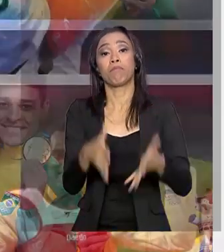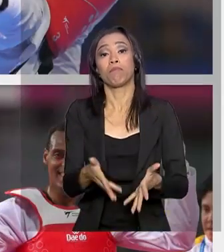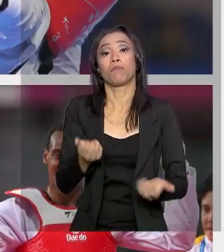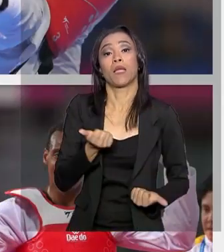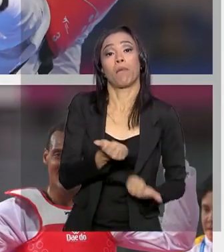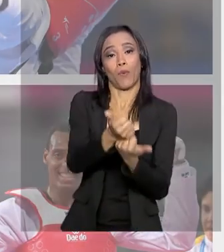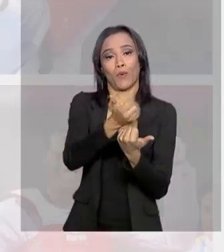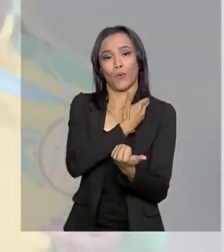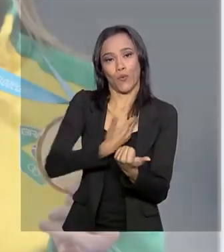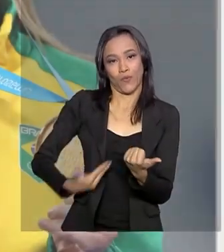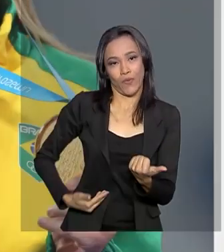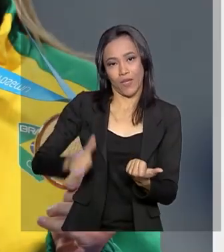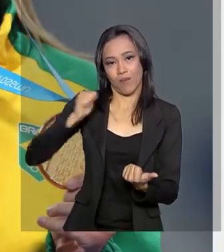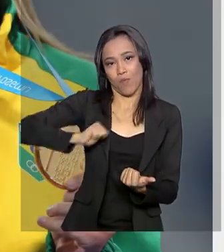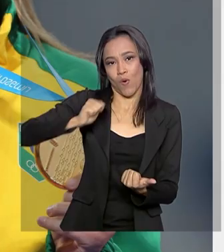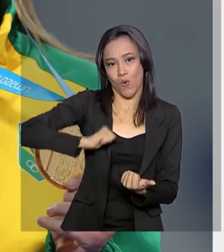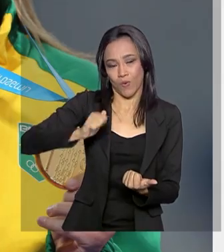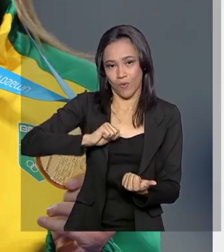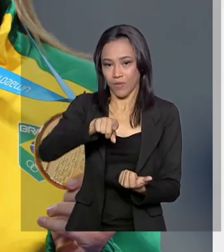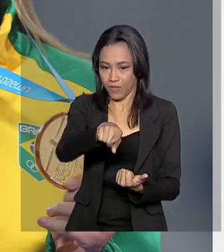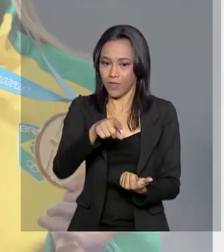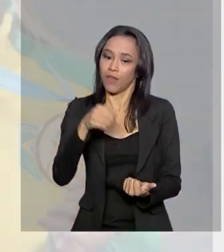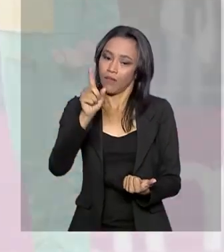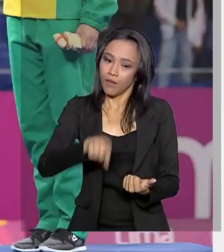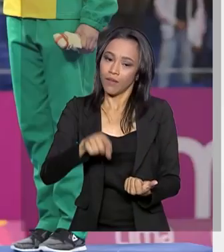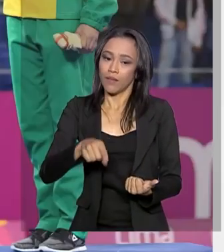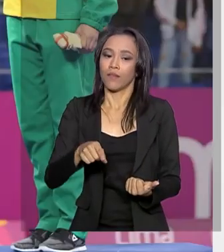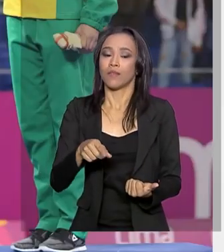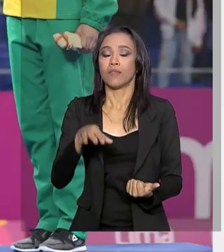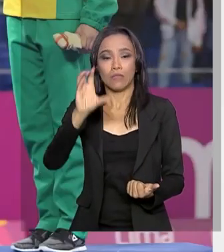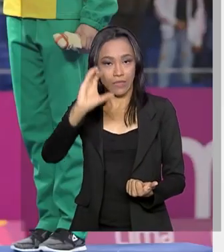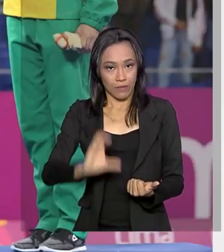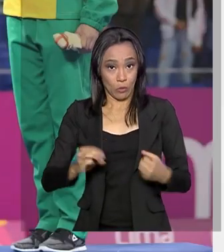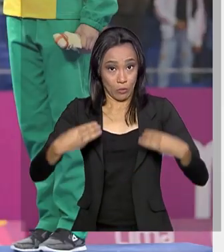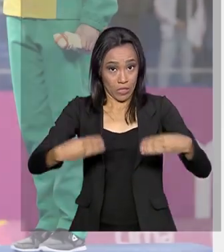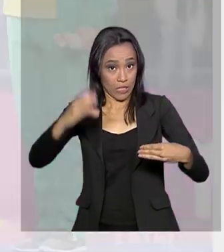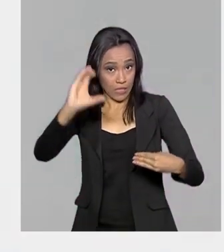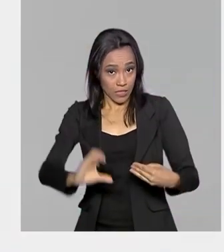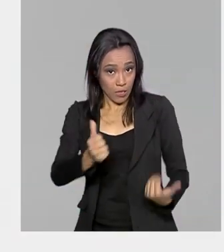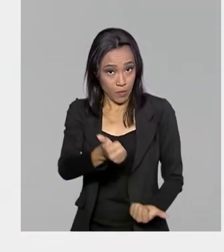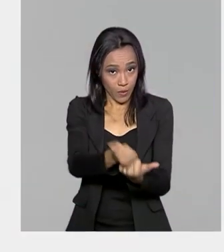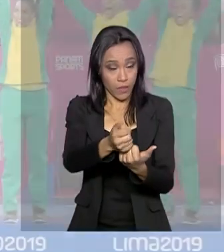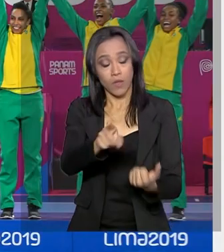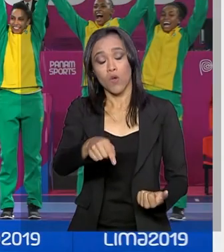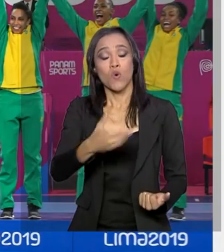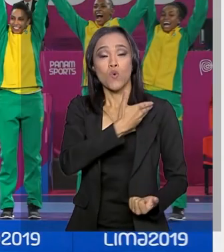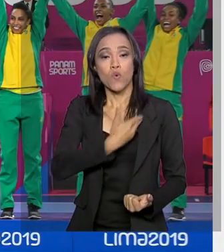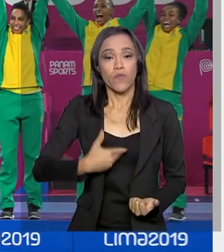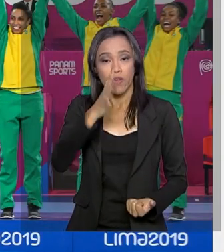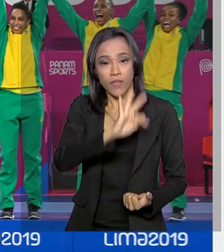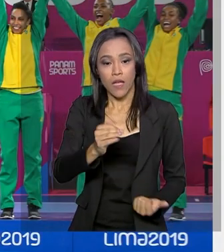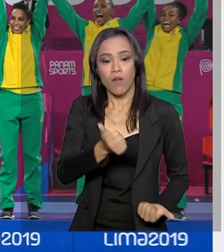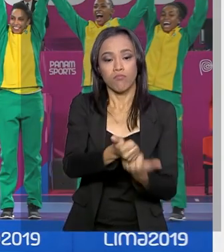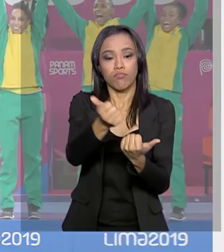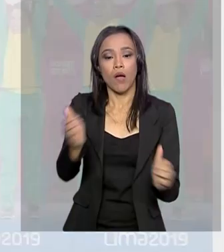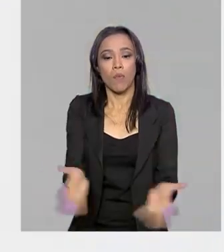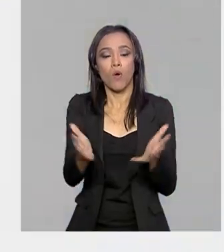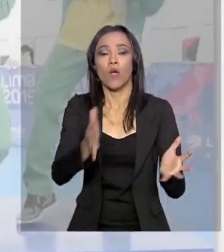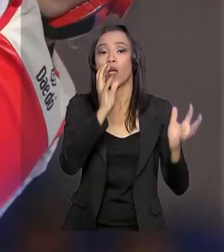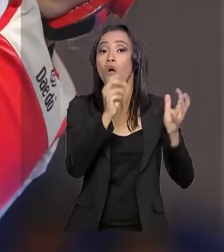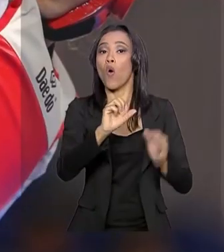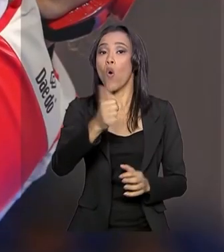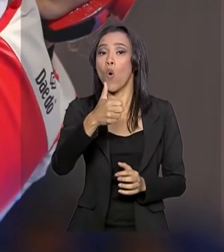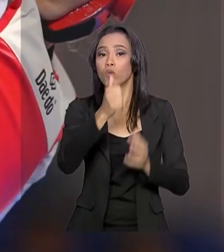Atleta, da Secretaria Especial do Esporte e do Ministério da Cidadania. O incentivo do governo federal beneficia 11 modalidades